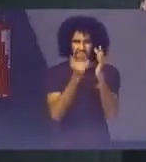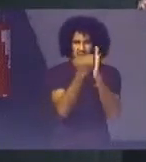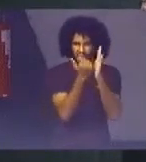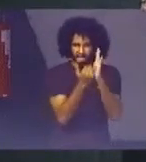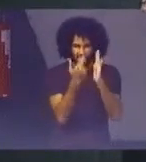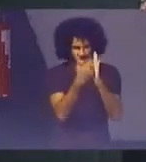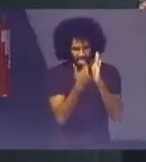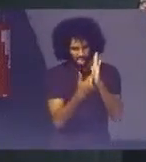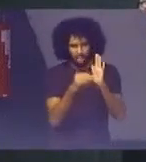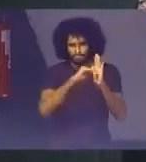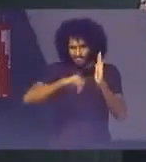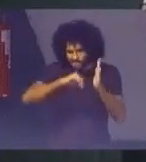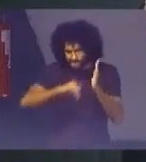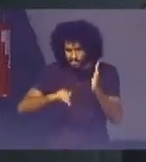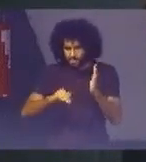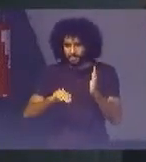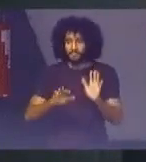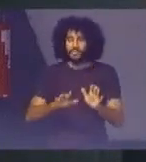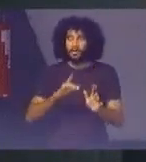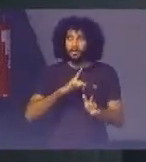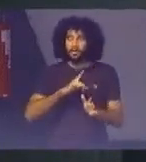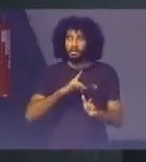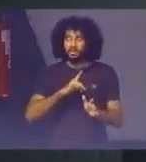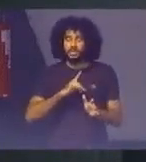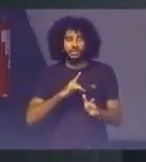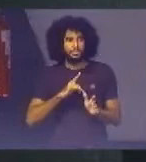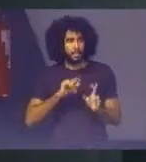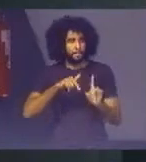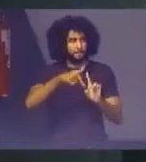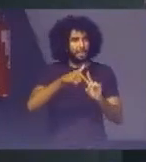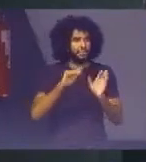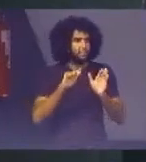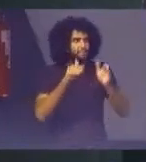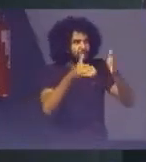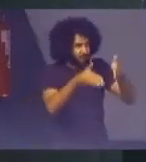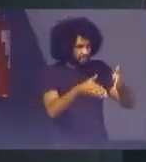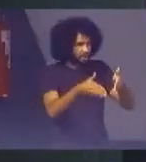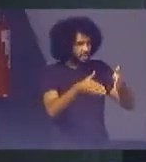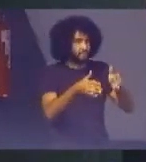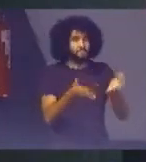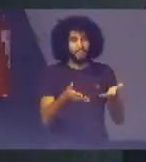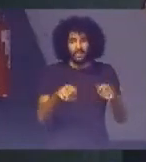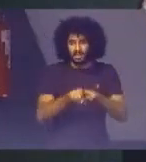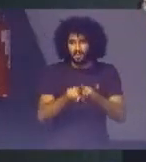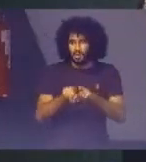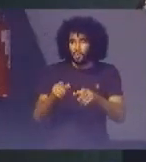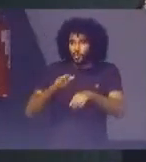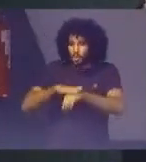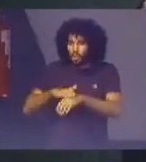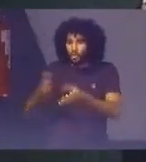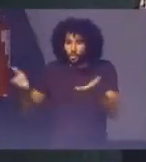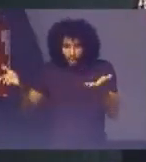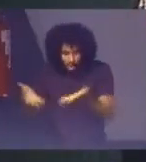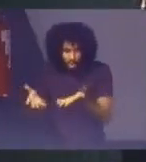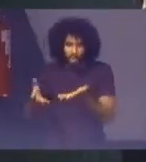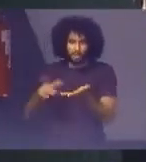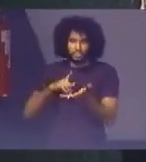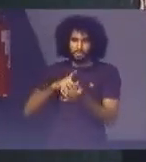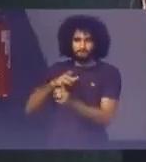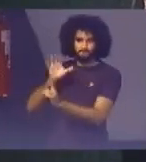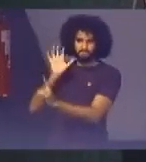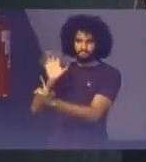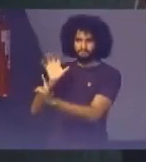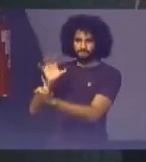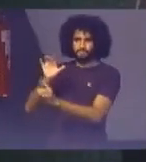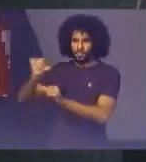nós vamos Ter metas específicas E talvez Seja esse Um momento Inspirador E transformador Do